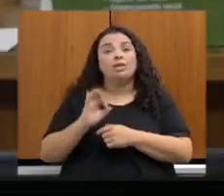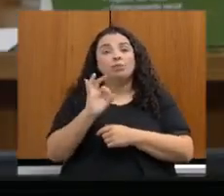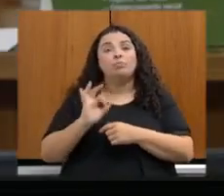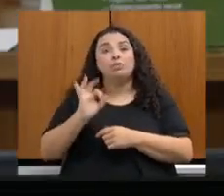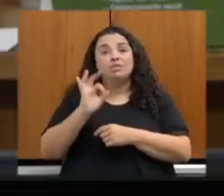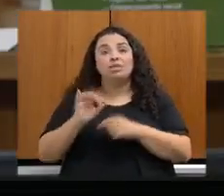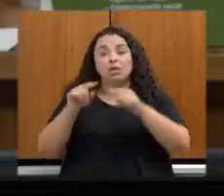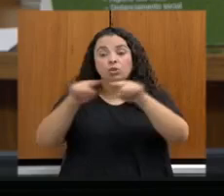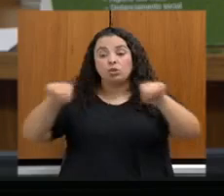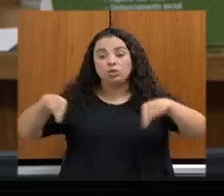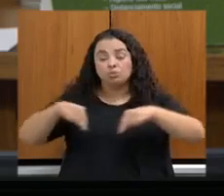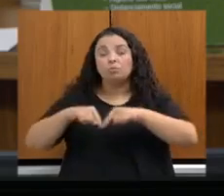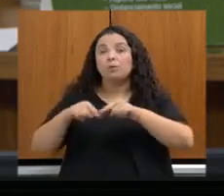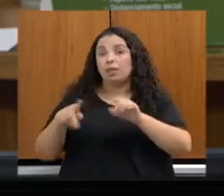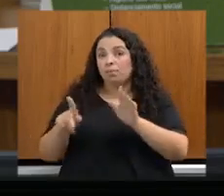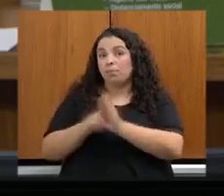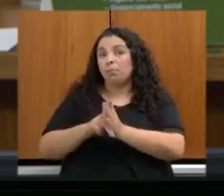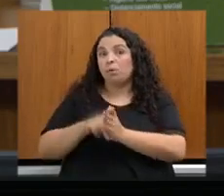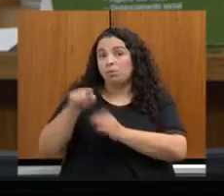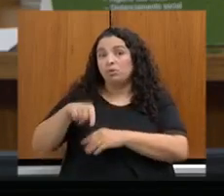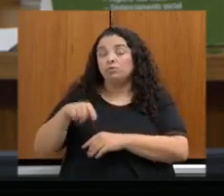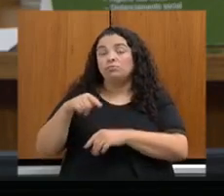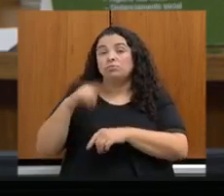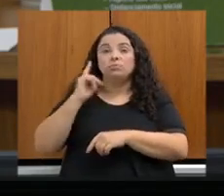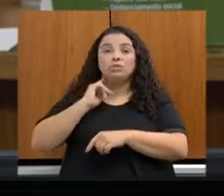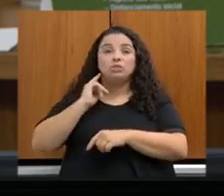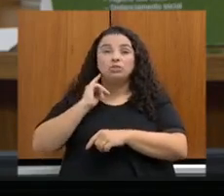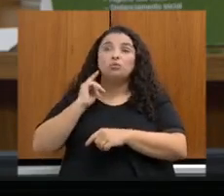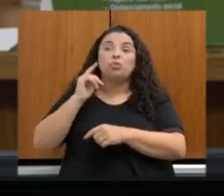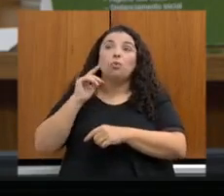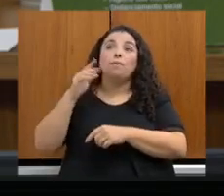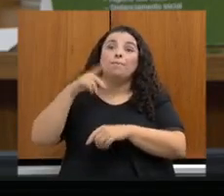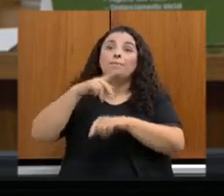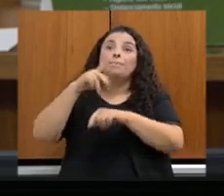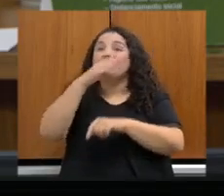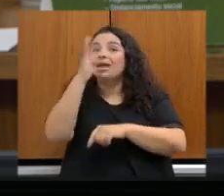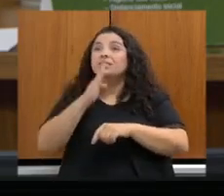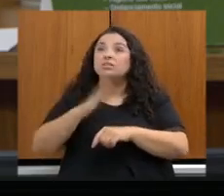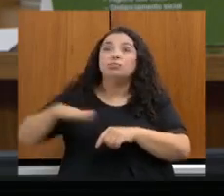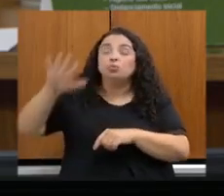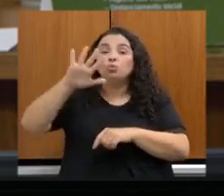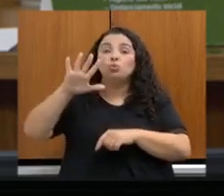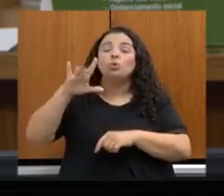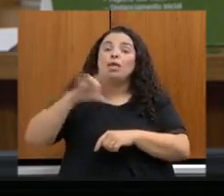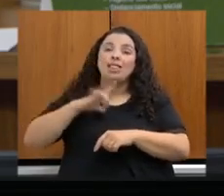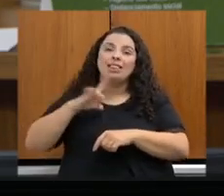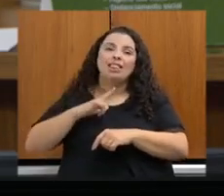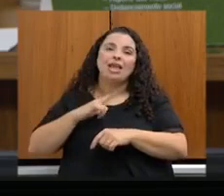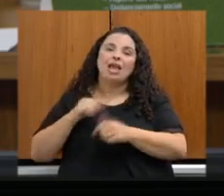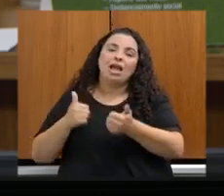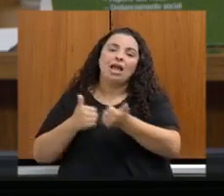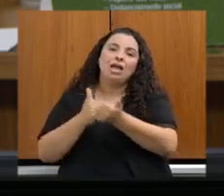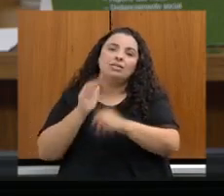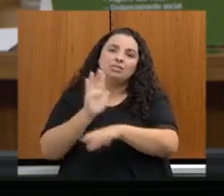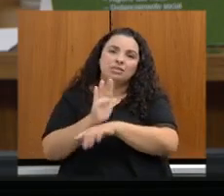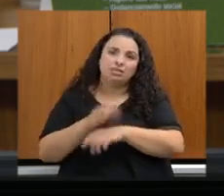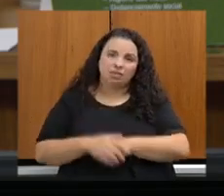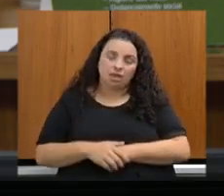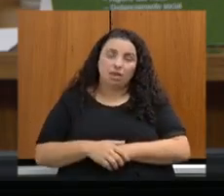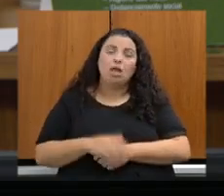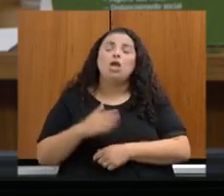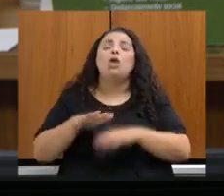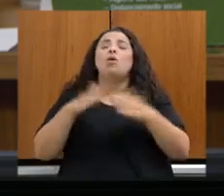propriedades rurais no país, em Minas Gerais não é diferente, tem assistência técnica. E quando a gente fala em qualidade